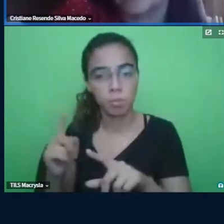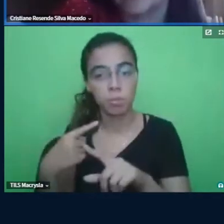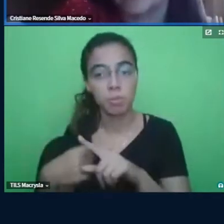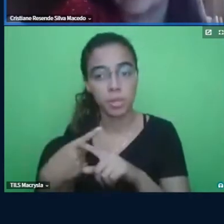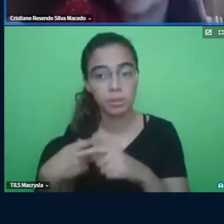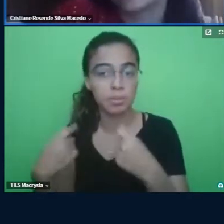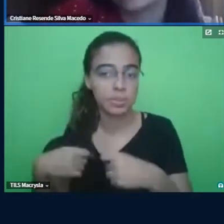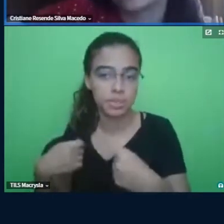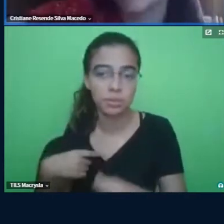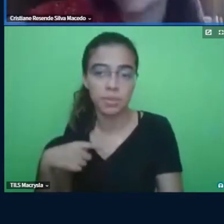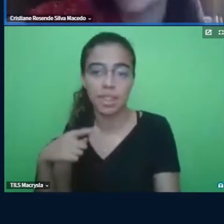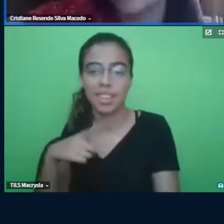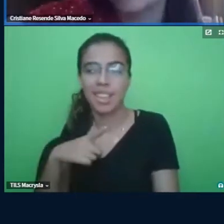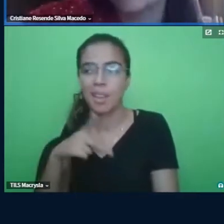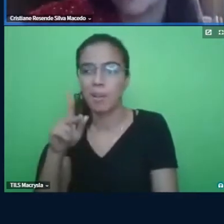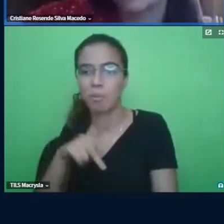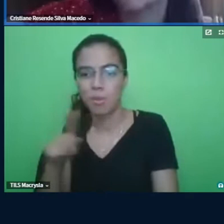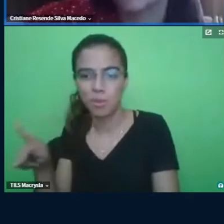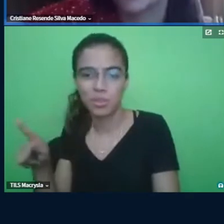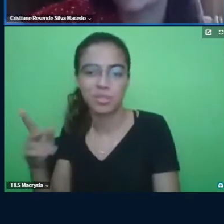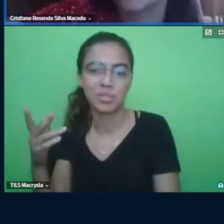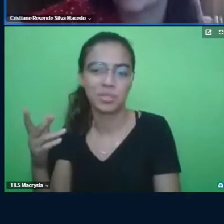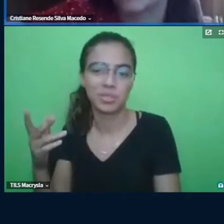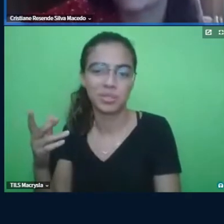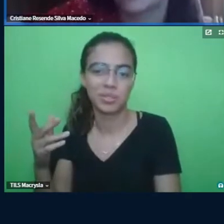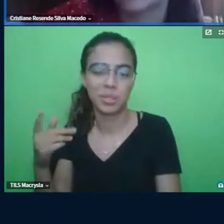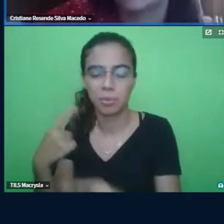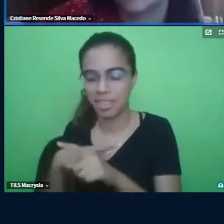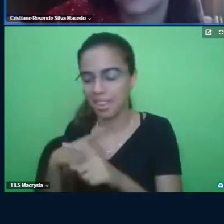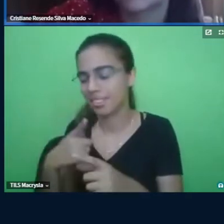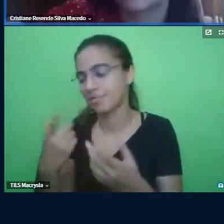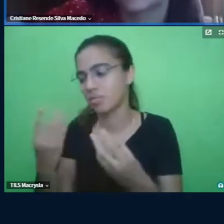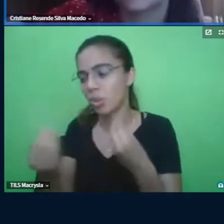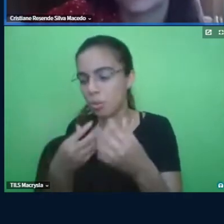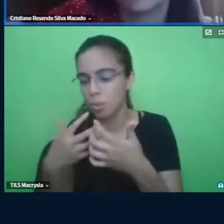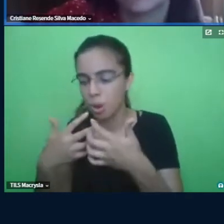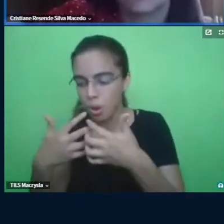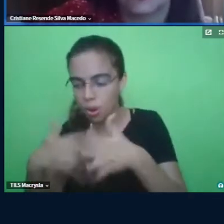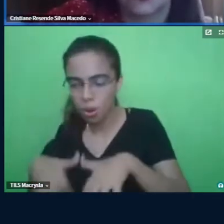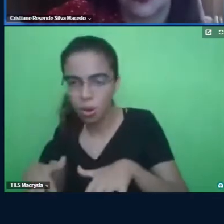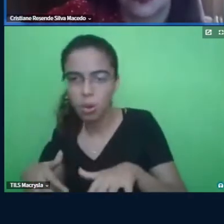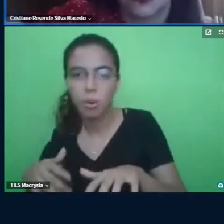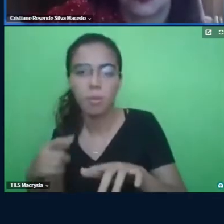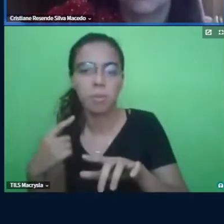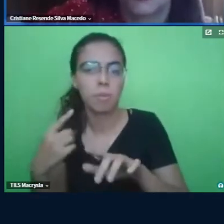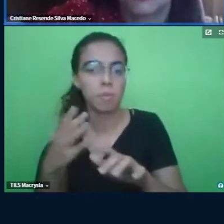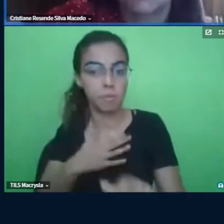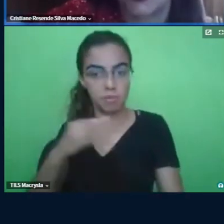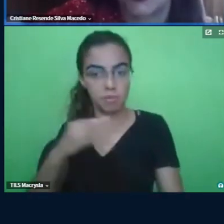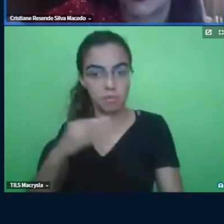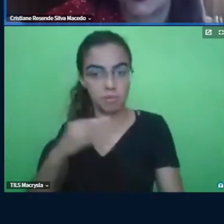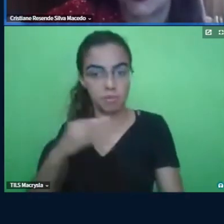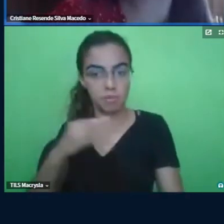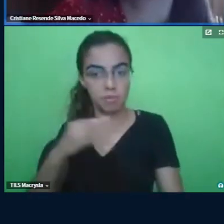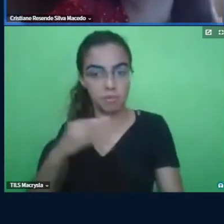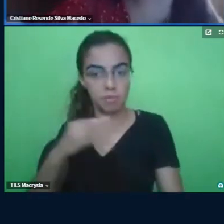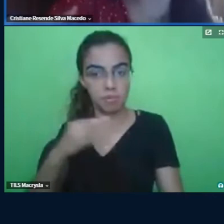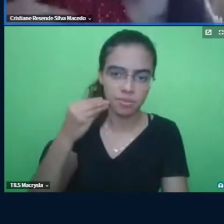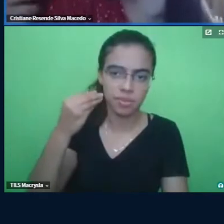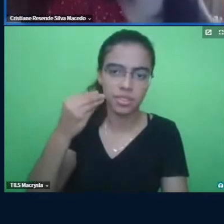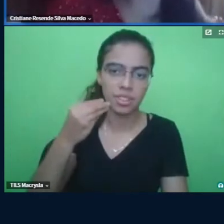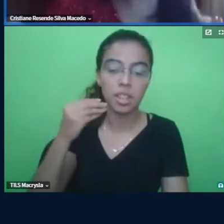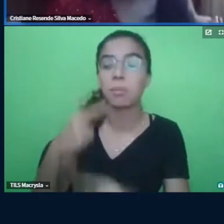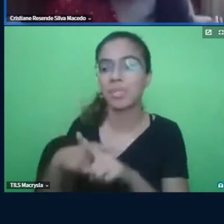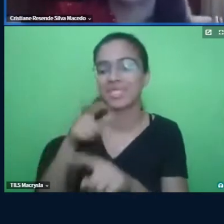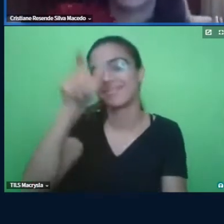por isso, até que eu me alinhei até a teoria da complexidade, porque a minha influência foi massiva nesse processo, porque ela queria me